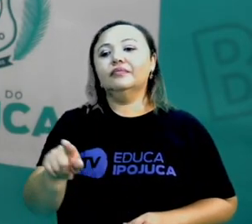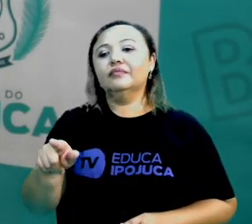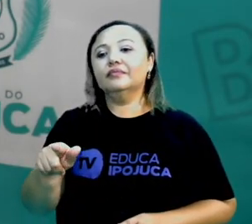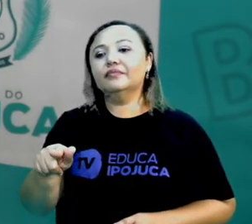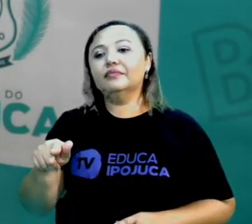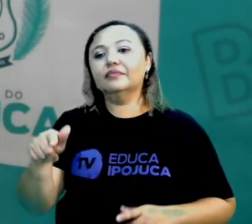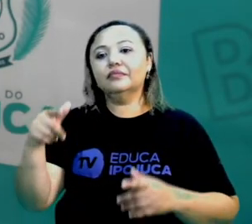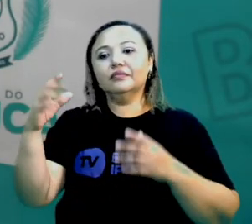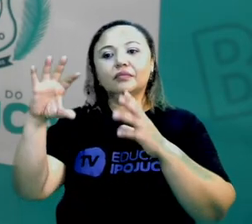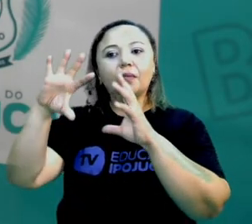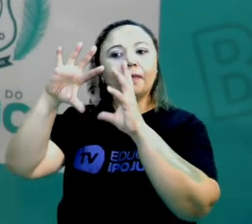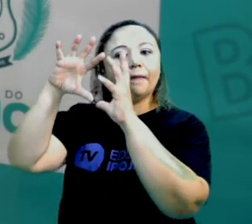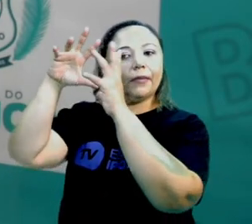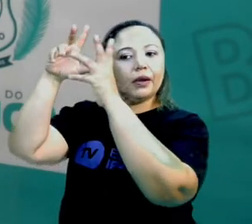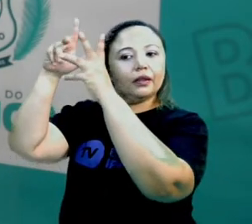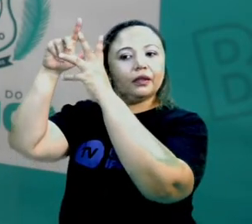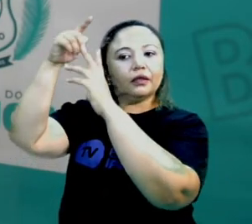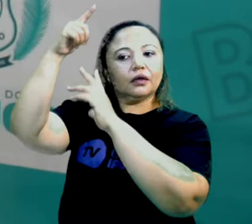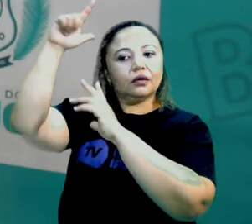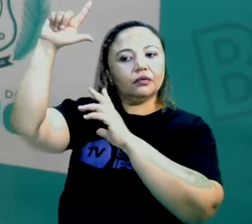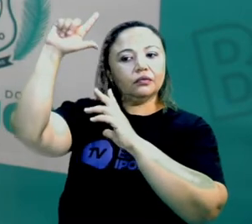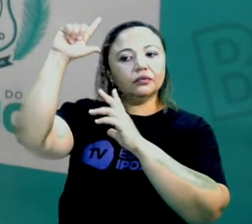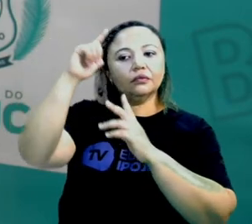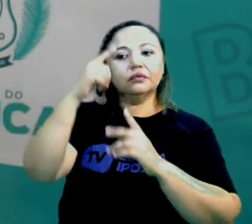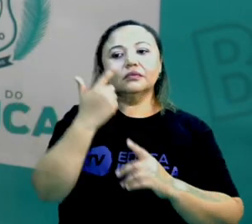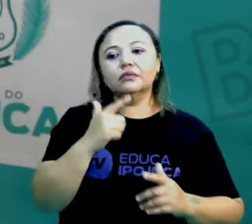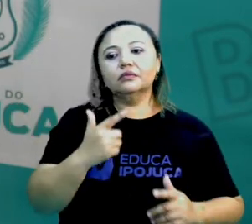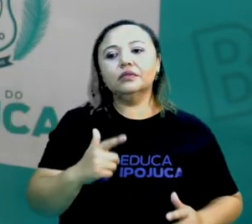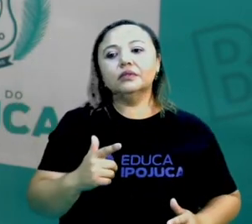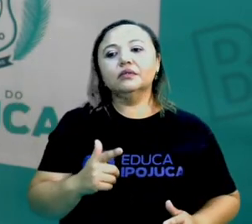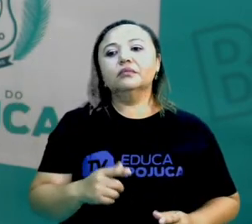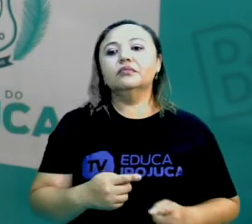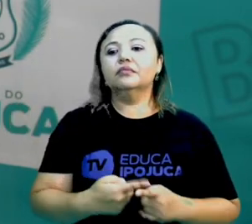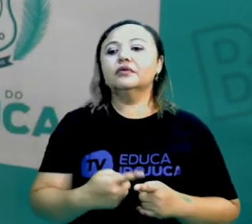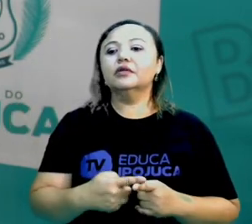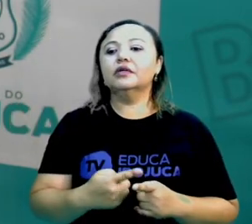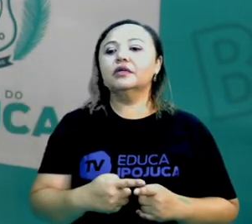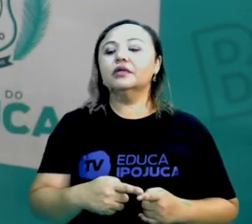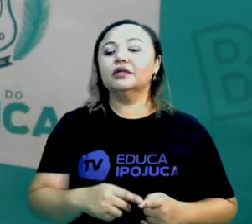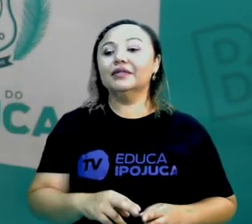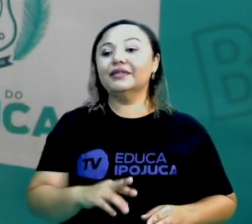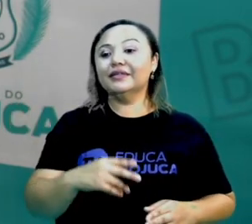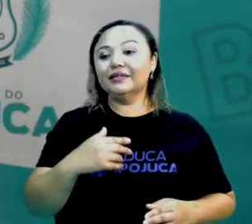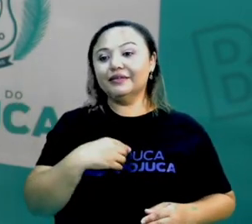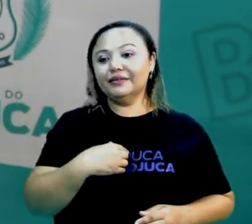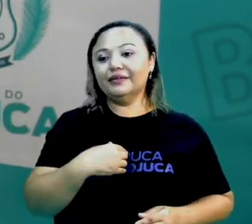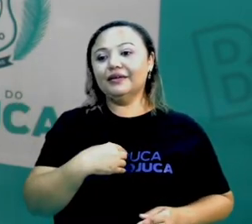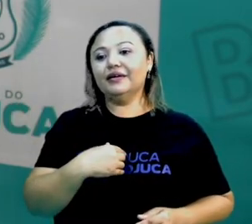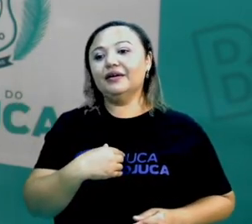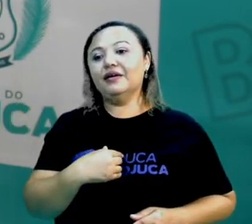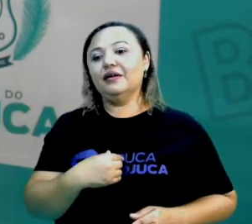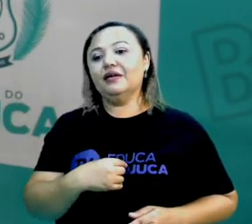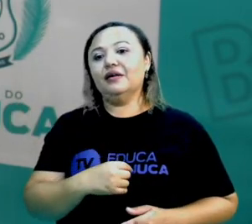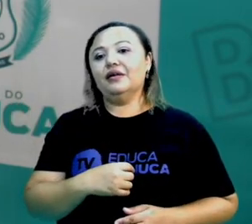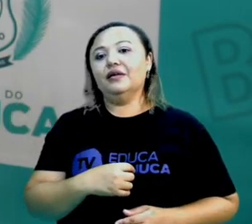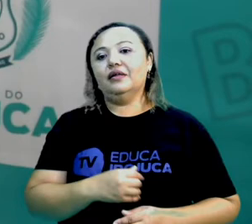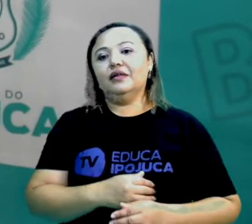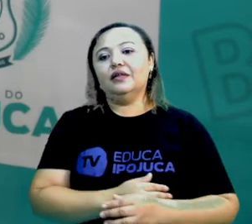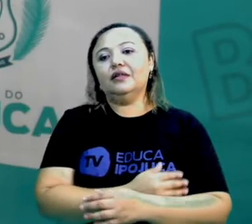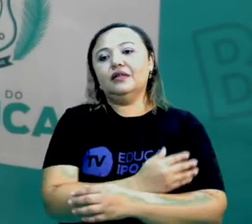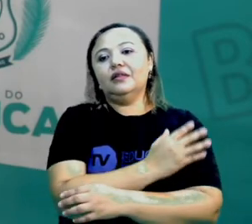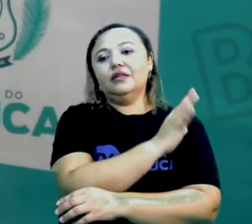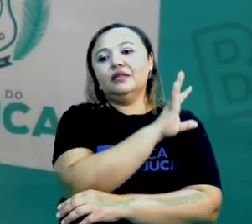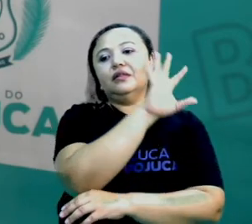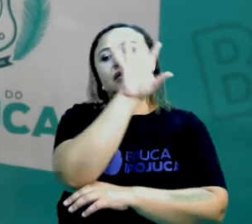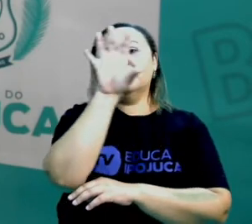planetas não existe vida. Por quê? Porque não há uma diversidade de ecossistemas, de